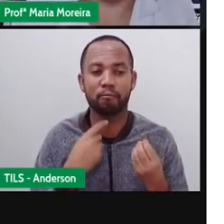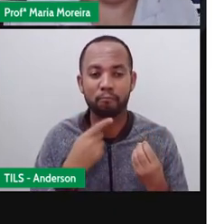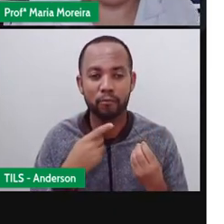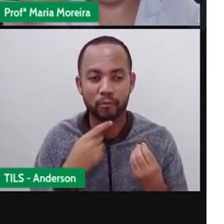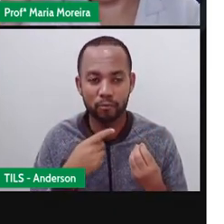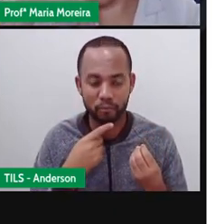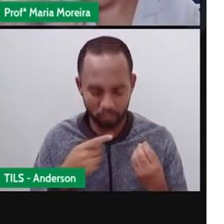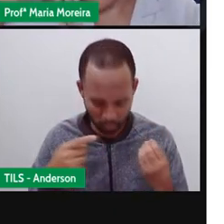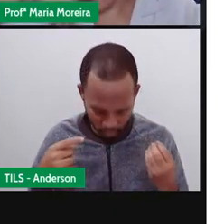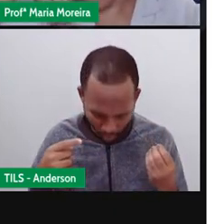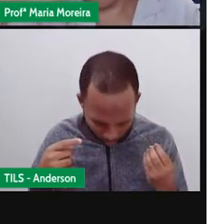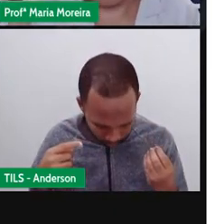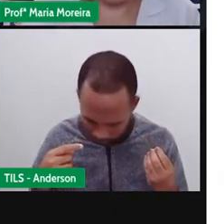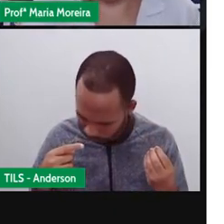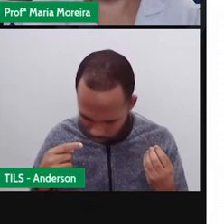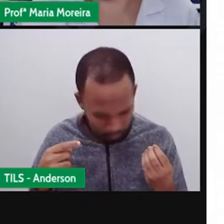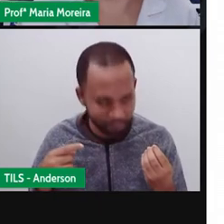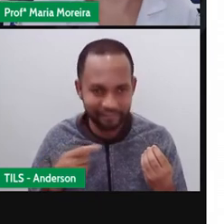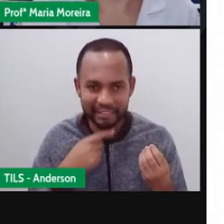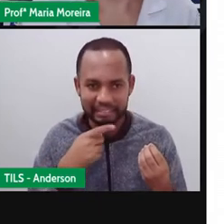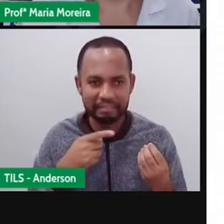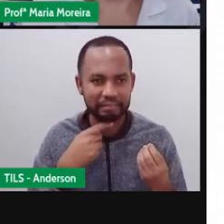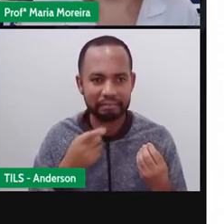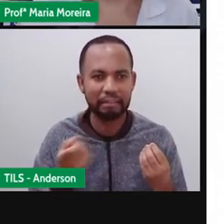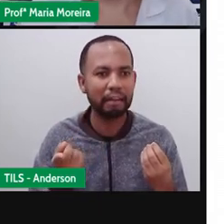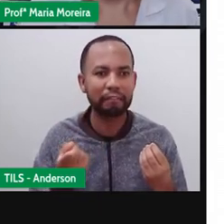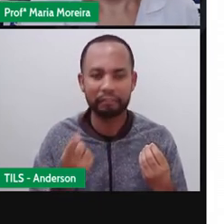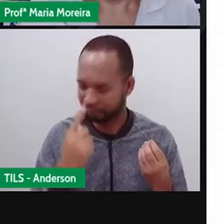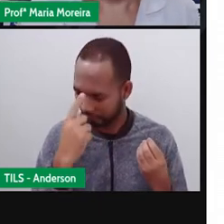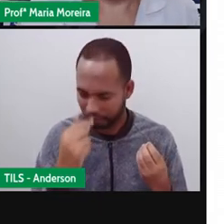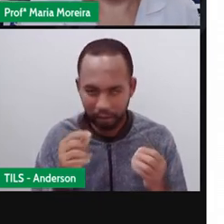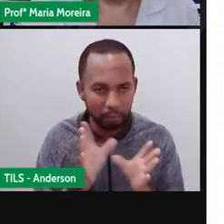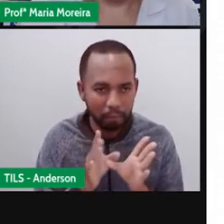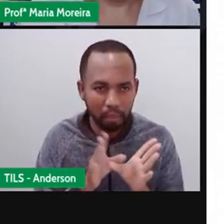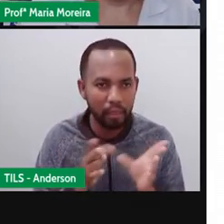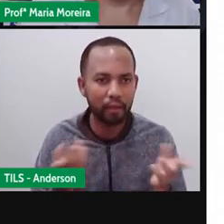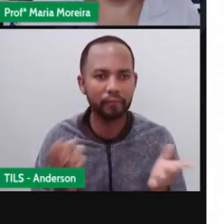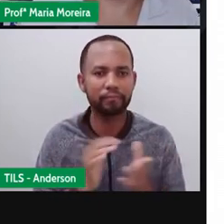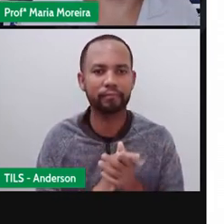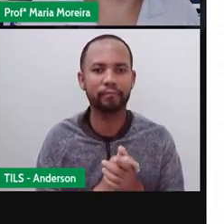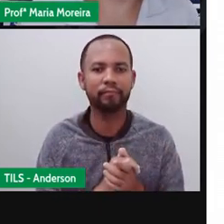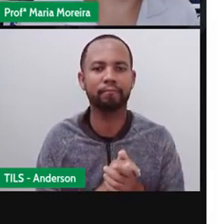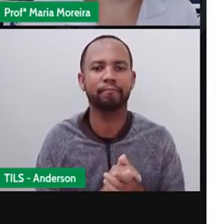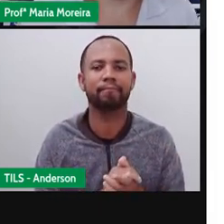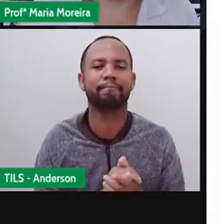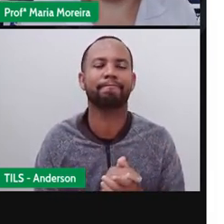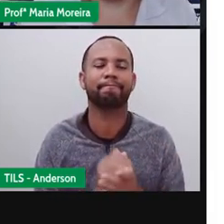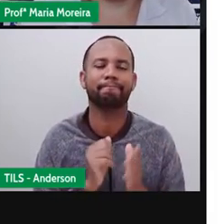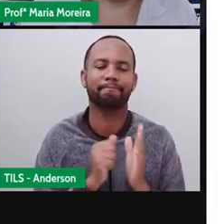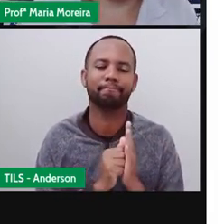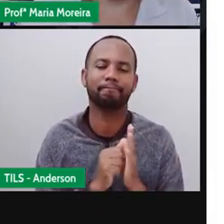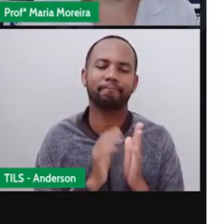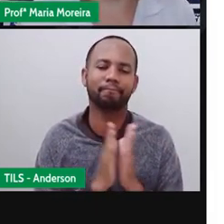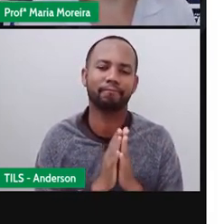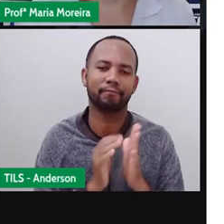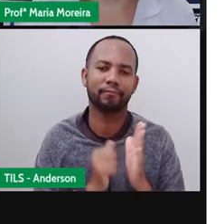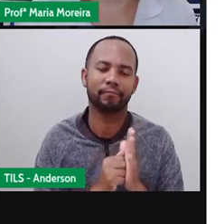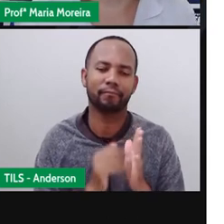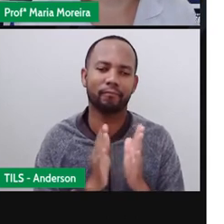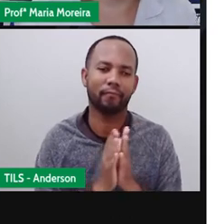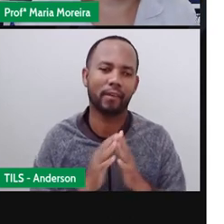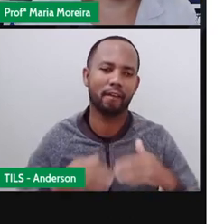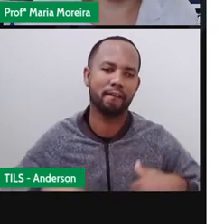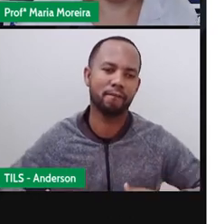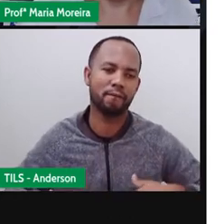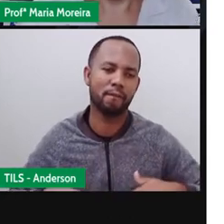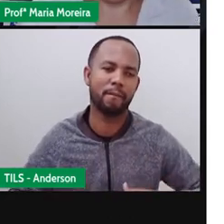O prato era raso, ela tentava colocar o bico e nada. Não é isso? E aí a cegonha, coitada, ficou lá morrendo de fome com o